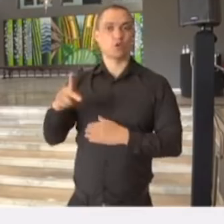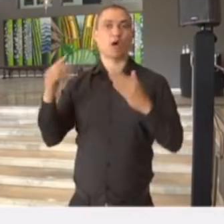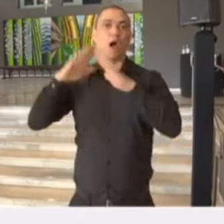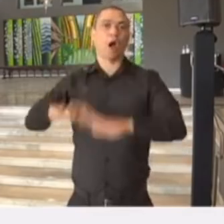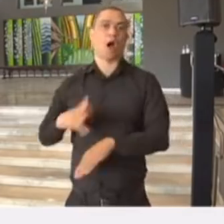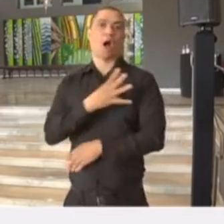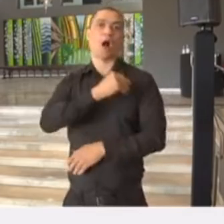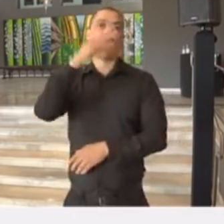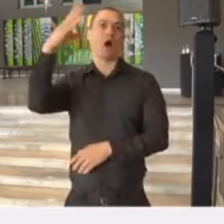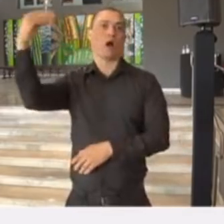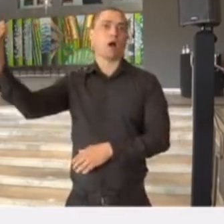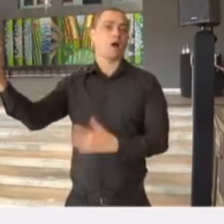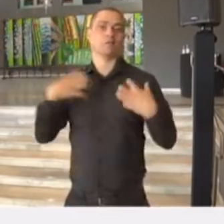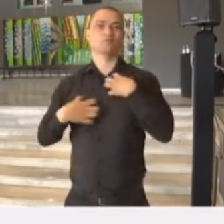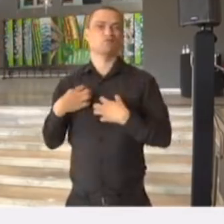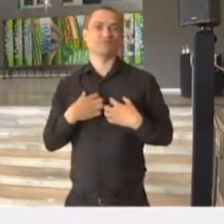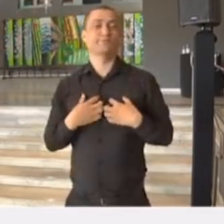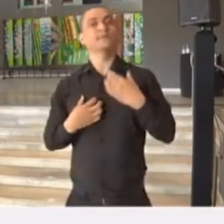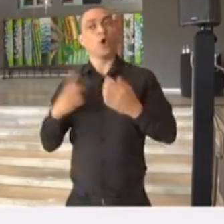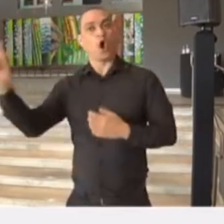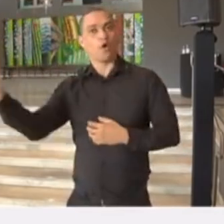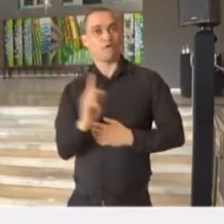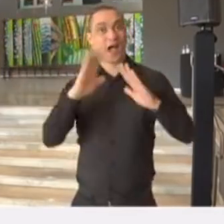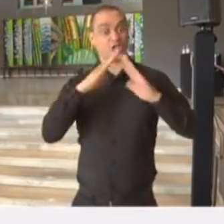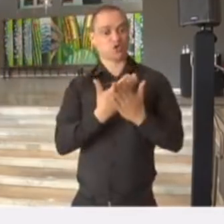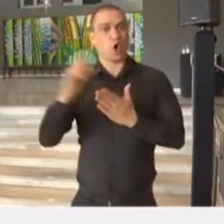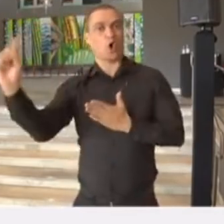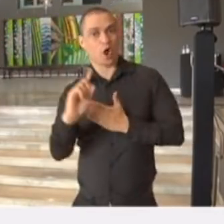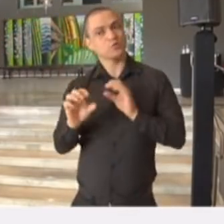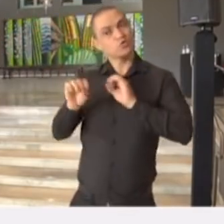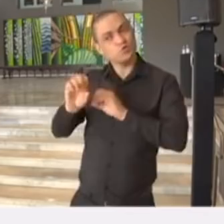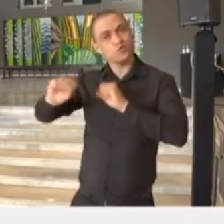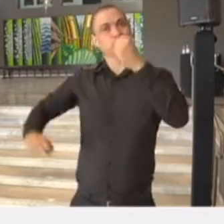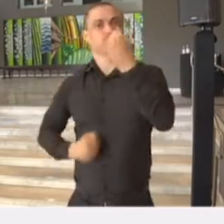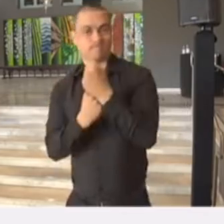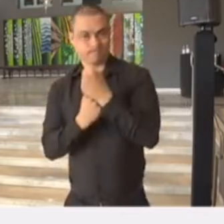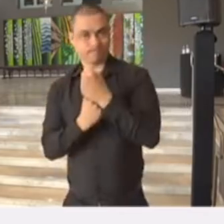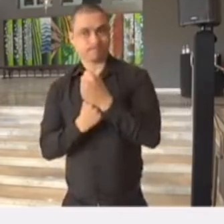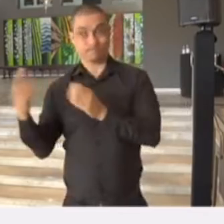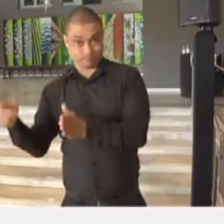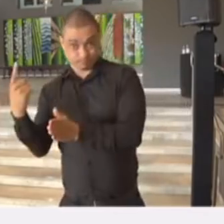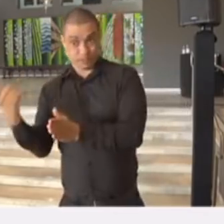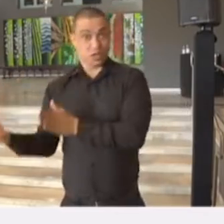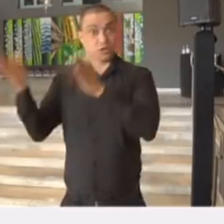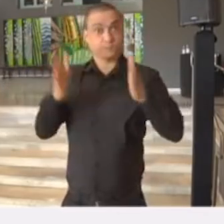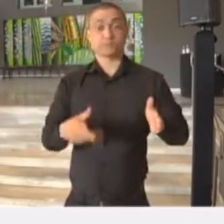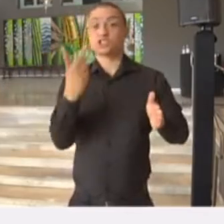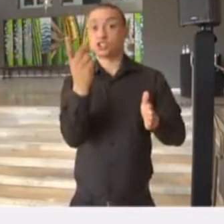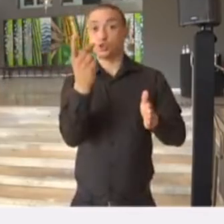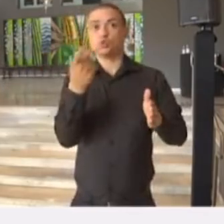etapa de isolamento, nós precisamos dar muito suporte nesse sentido. Dois, a recuperação e o